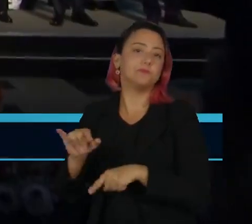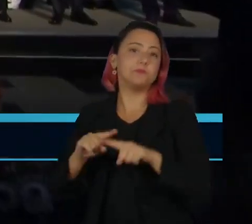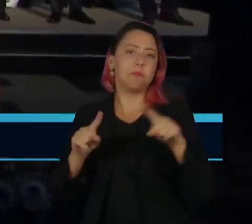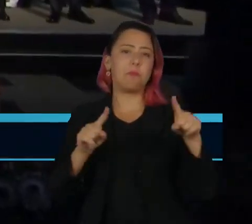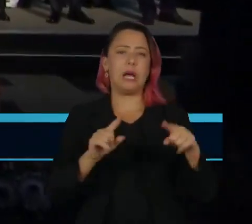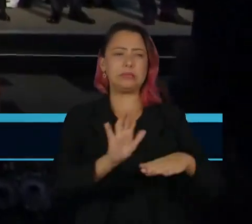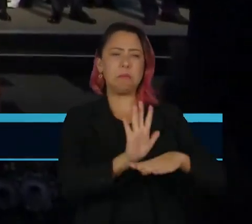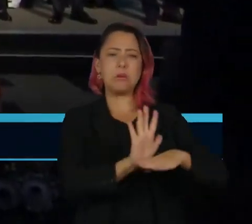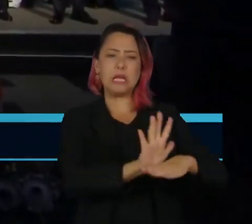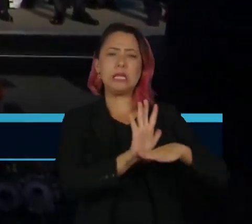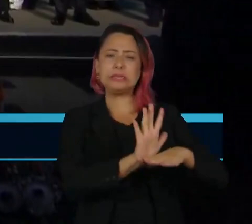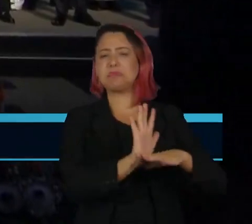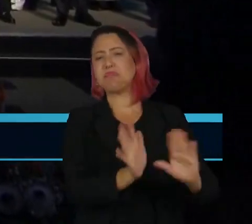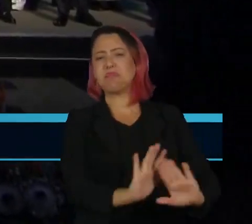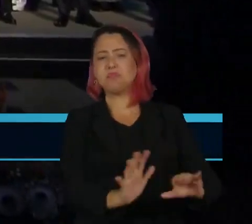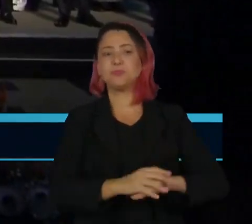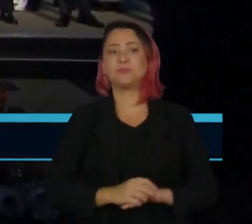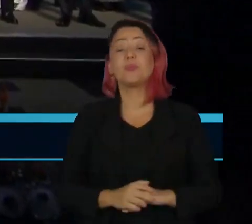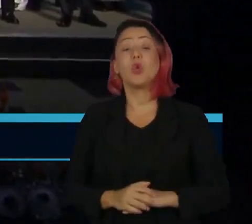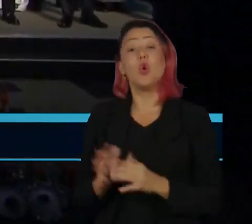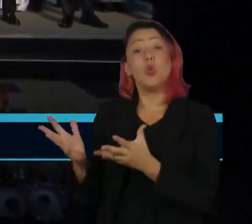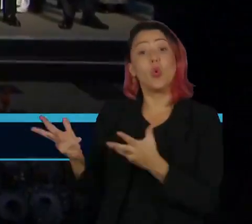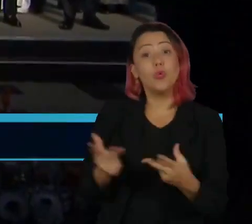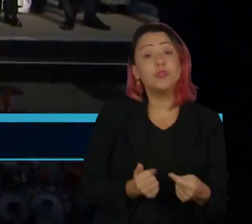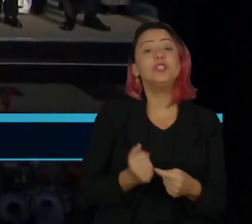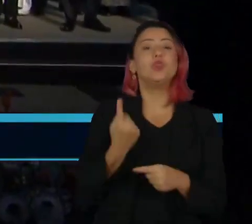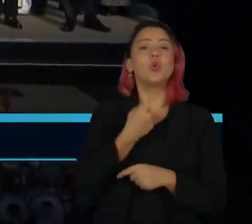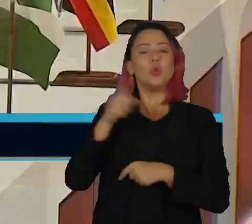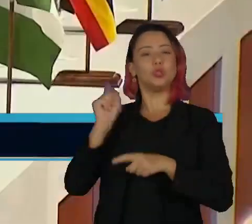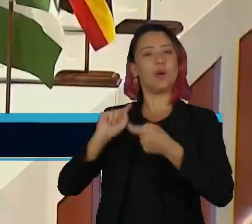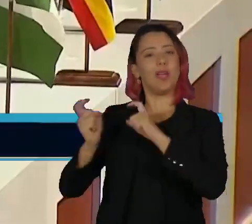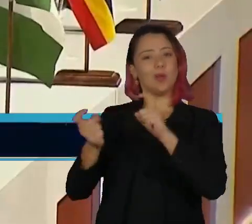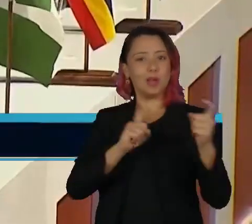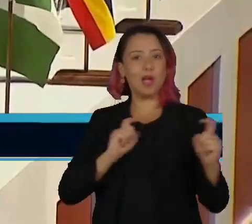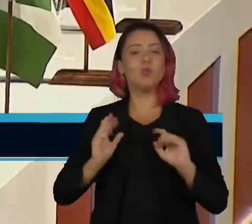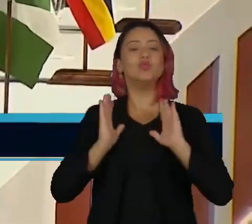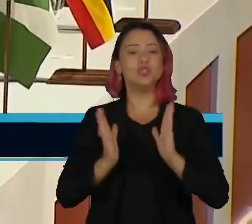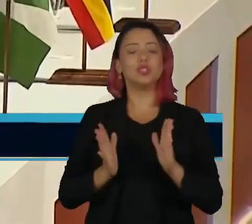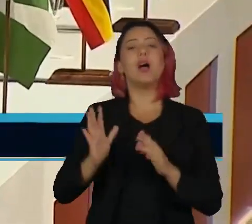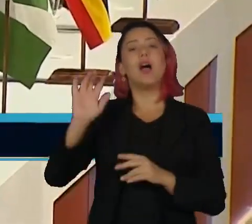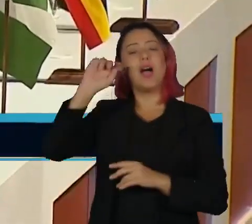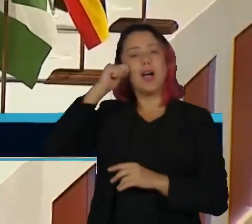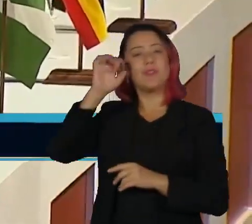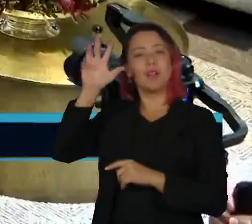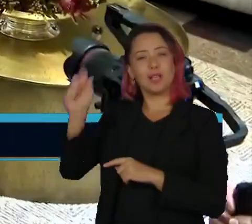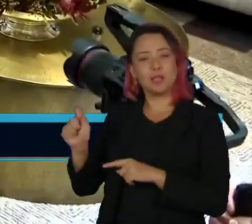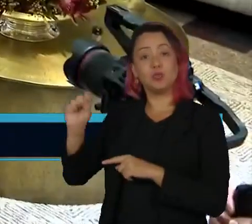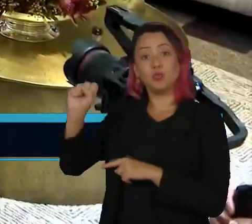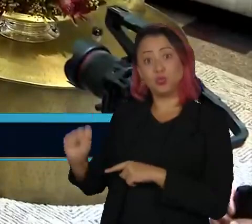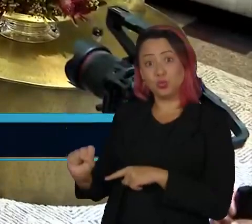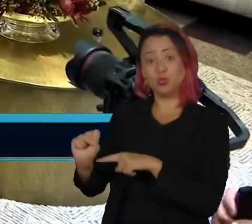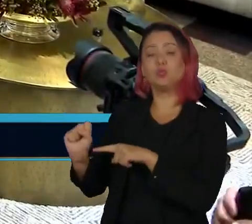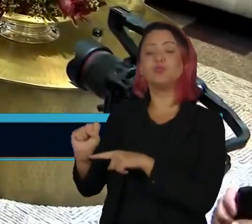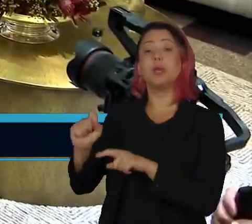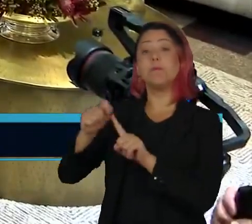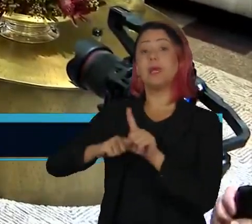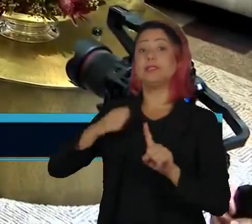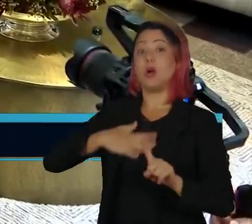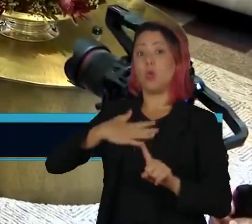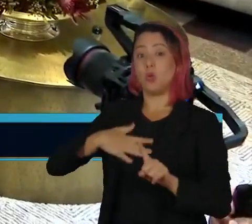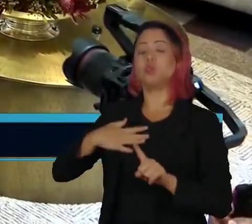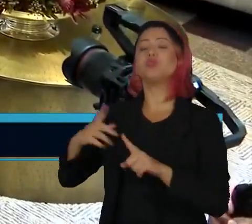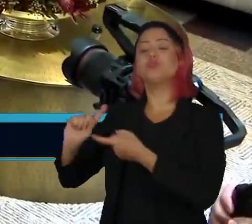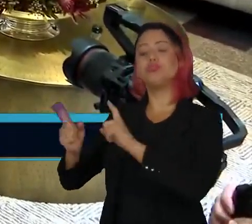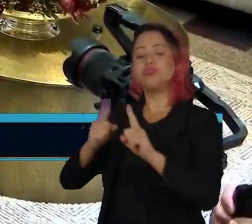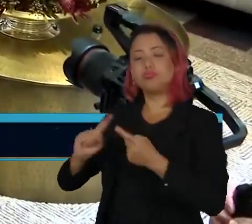convite aos argentinos foi anunciado na última reunião de Cúpula do BRICS na África do Sul em agosto. Segundo o jornal O Globo,